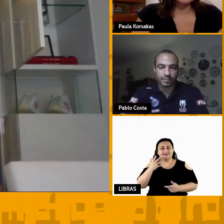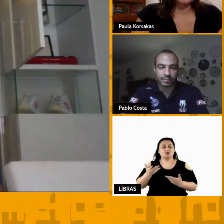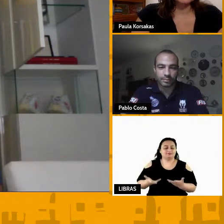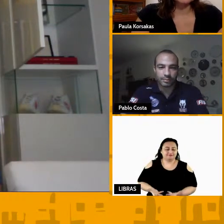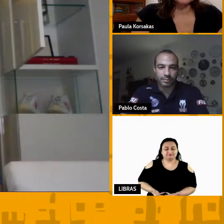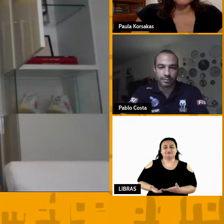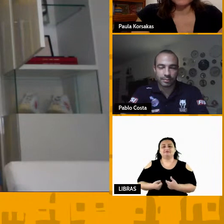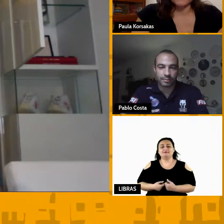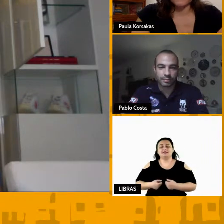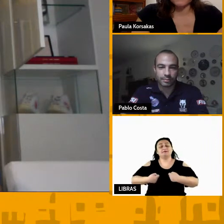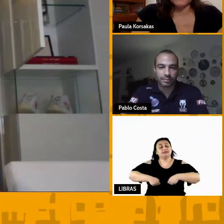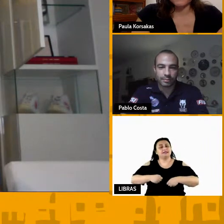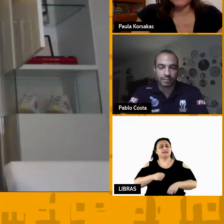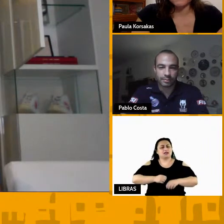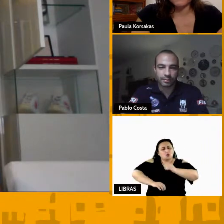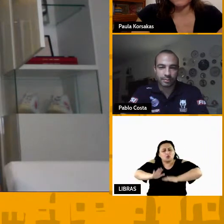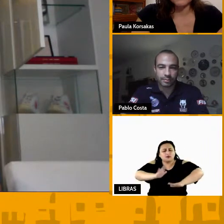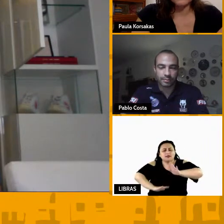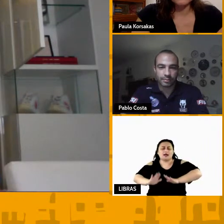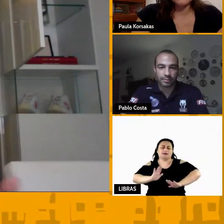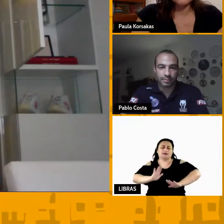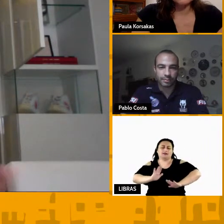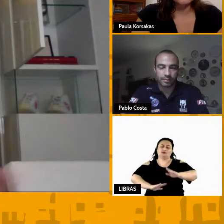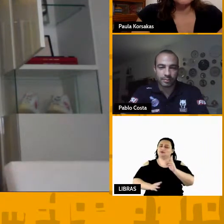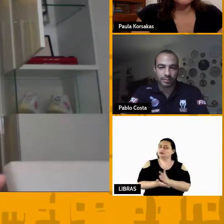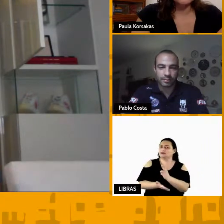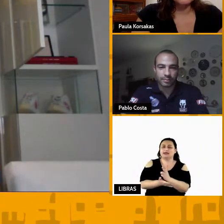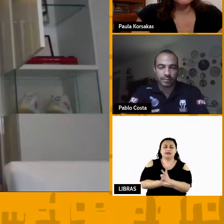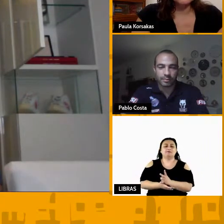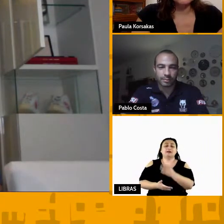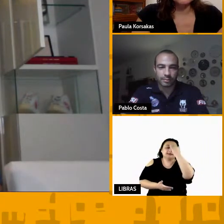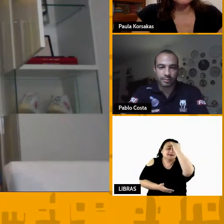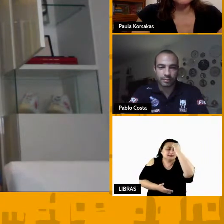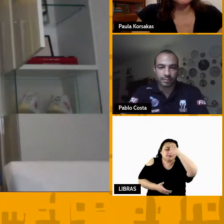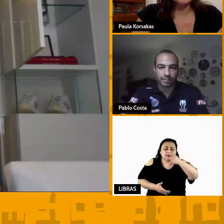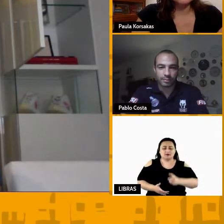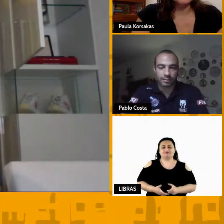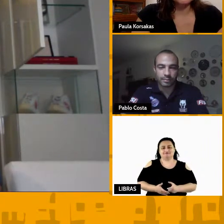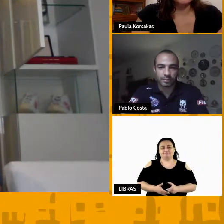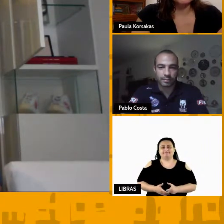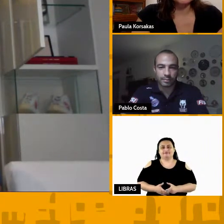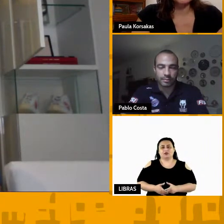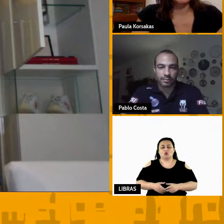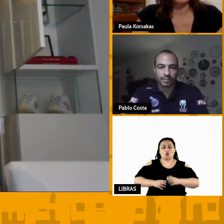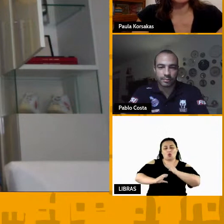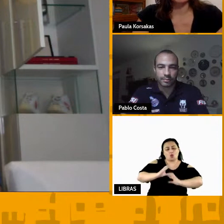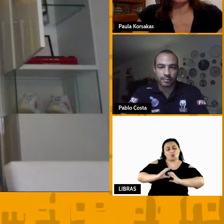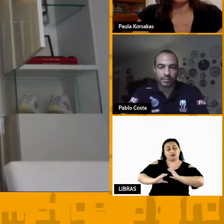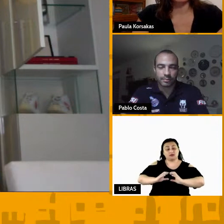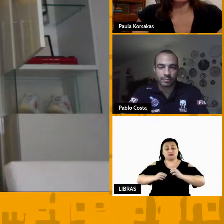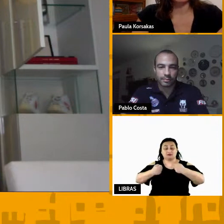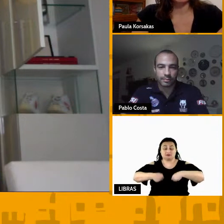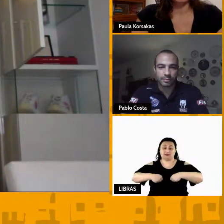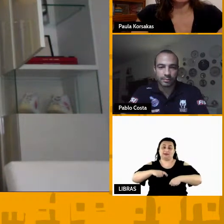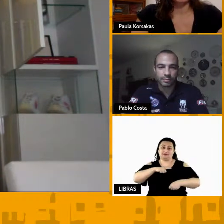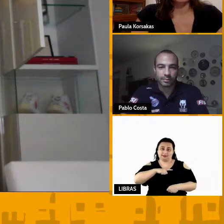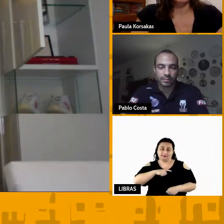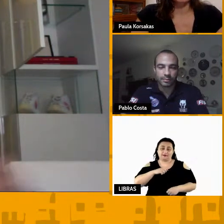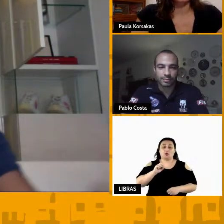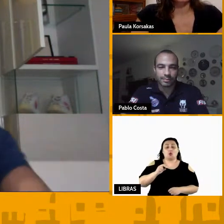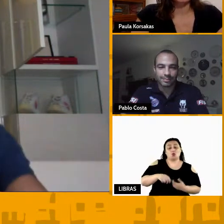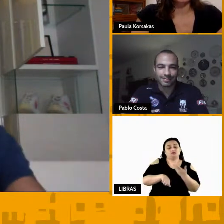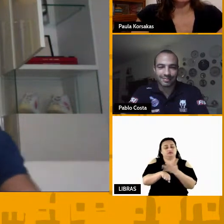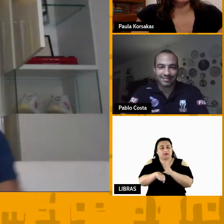a gente tem que se policiar constantemente para que a gente possa saber esse tipo de comunicação que a gente tem que ter ou com o nosso